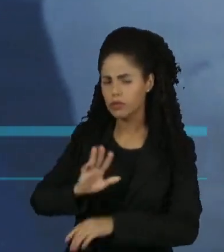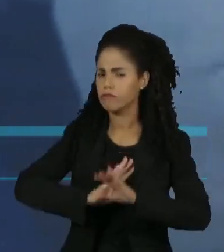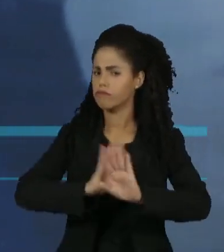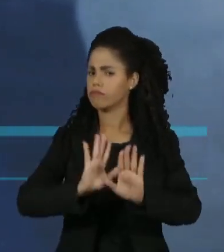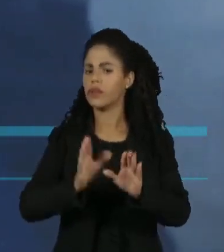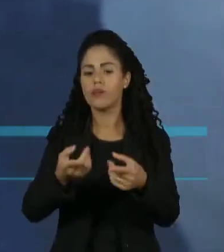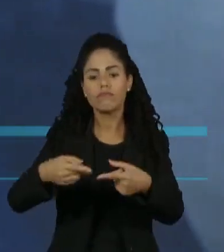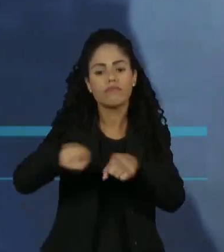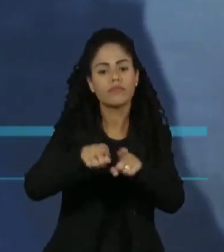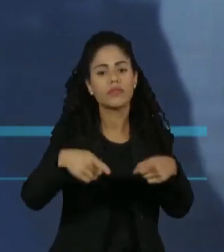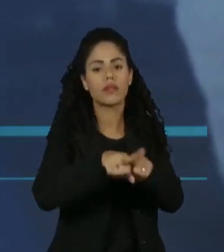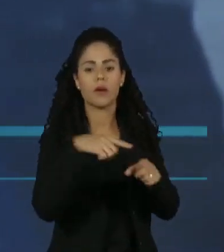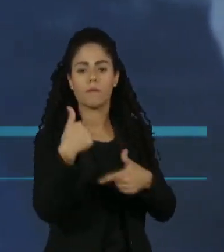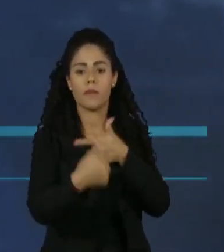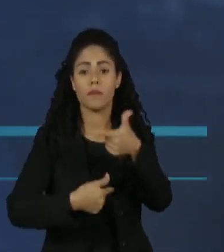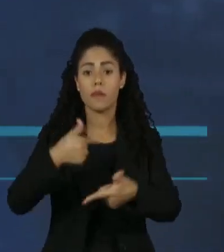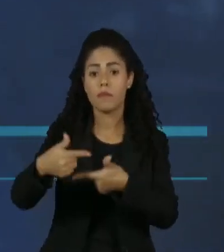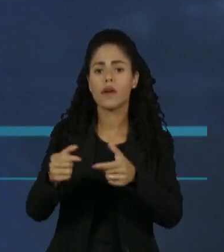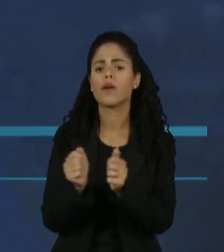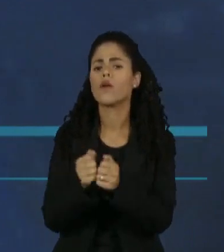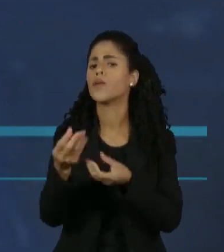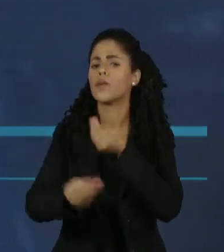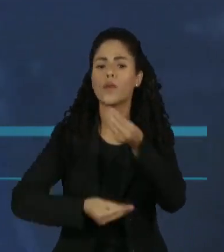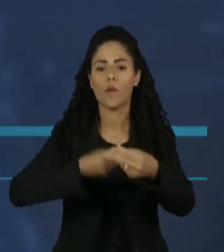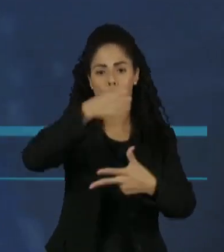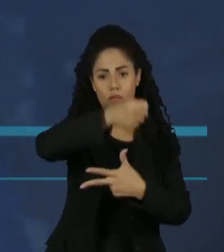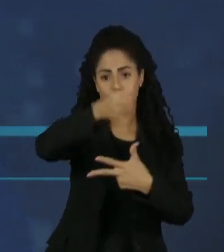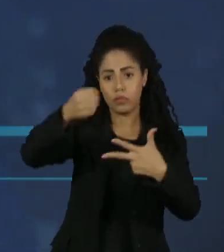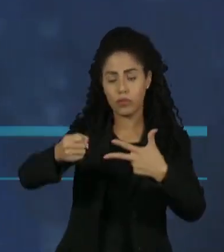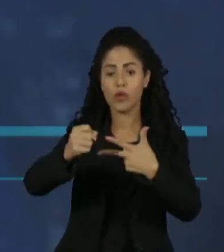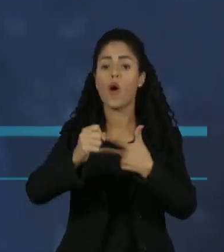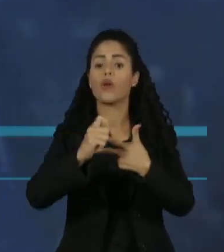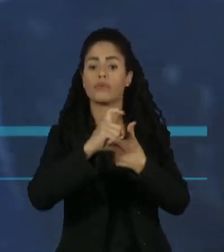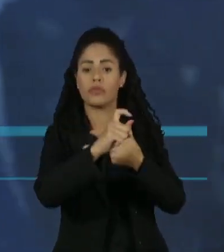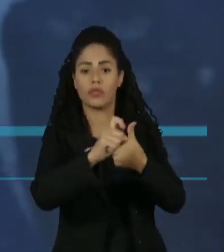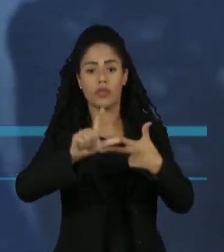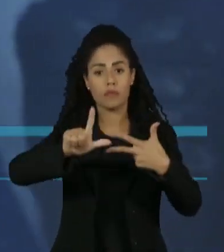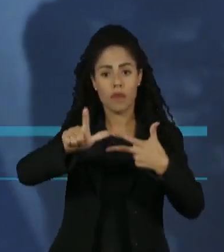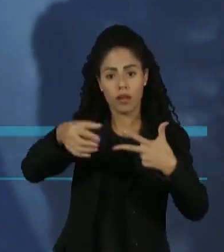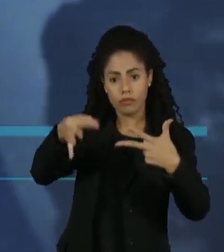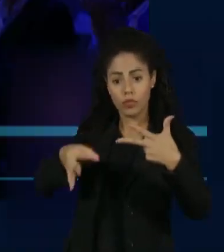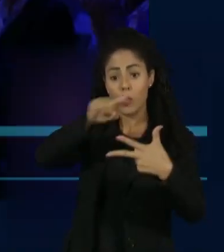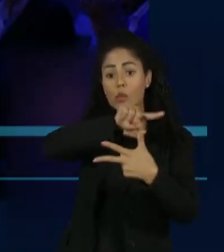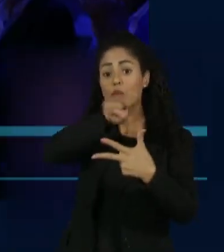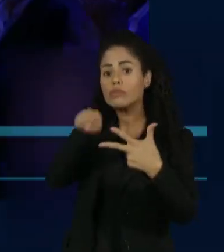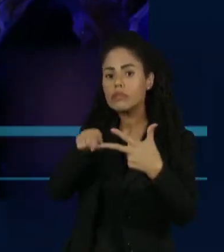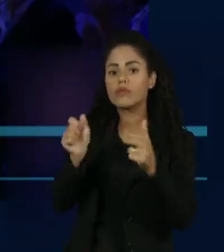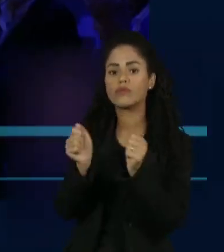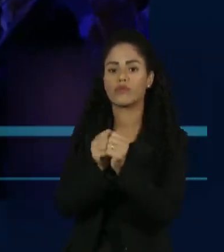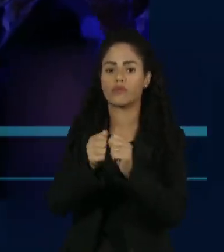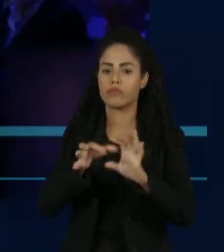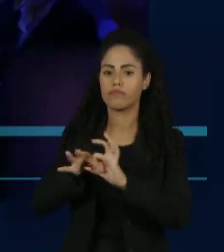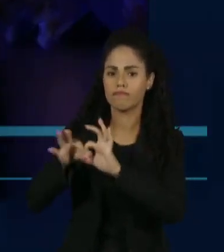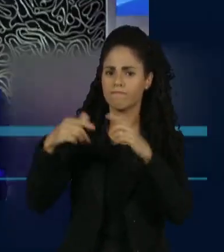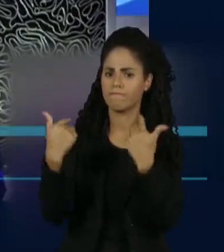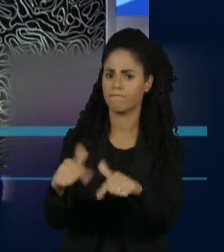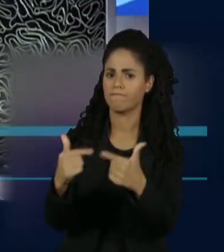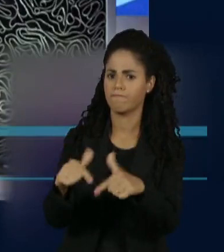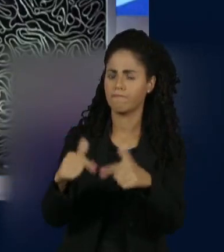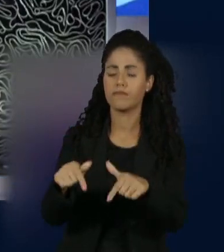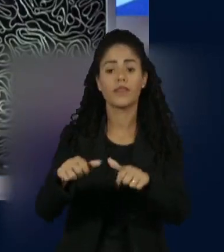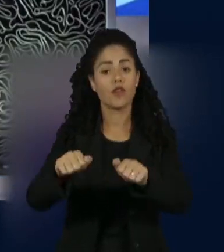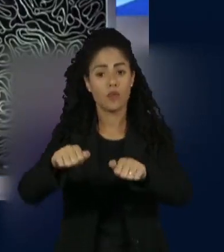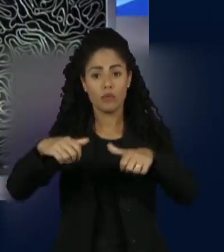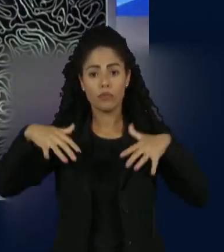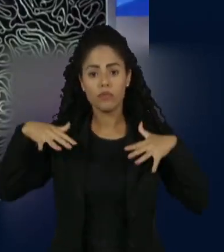trabalho de parceria entre os três poderes, judiciário, legislativo e executivo. Durante o evento